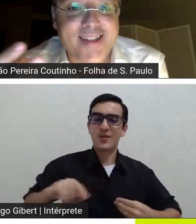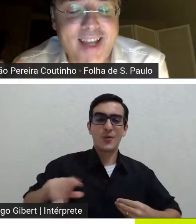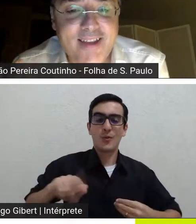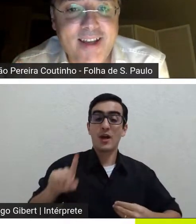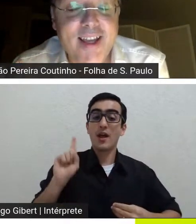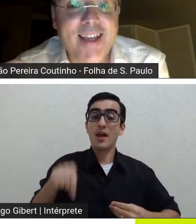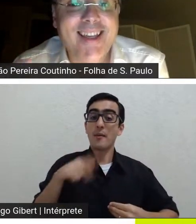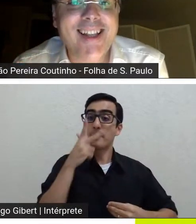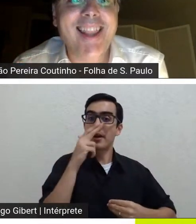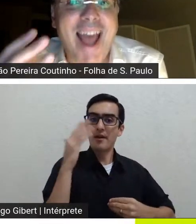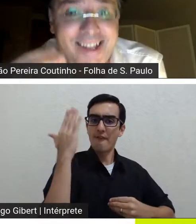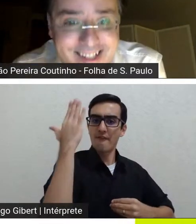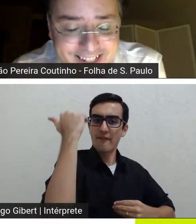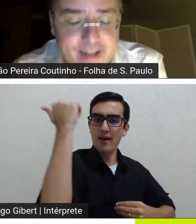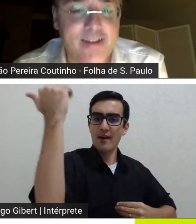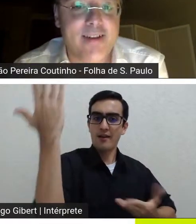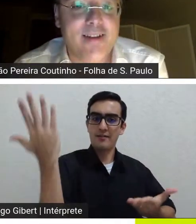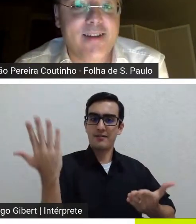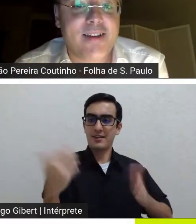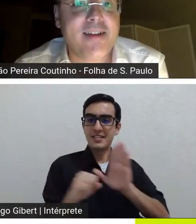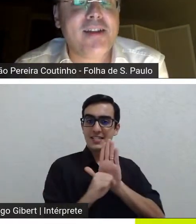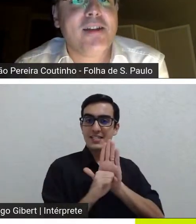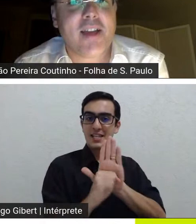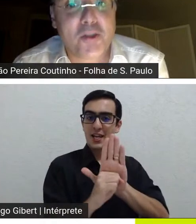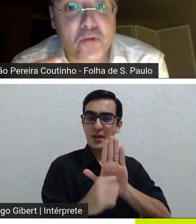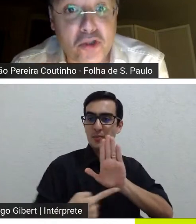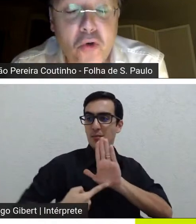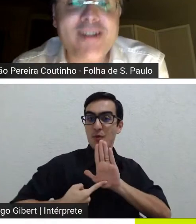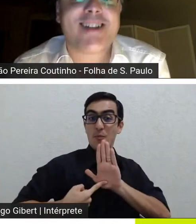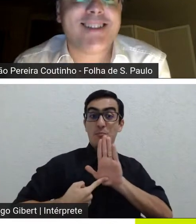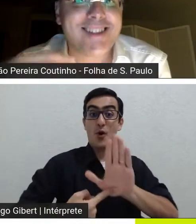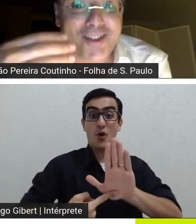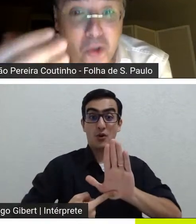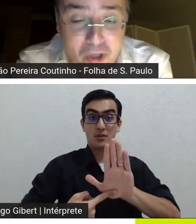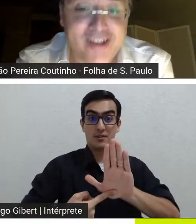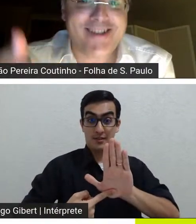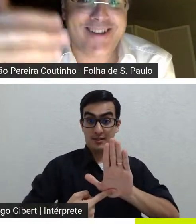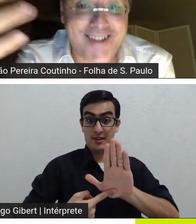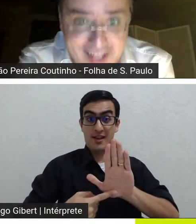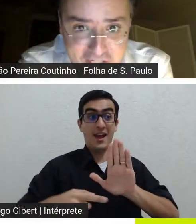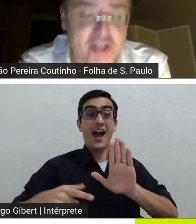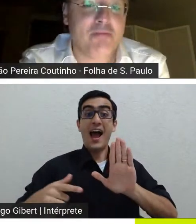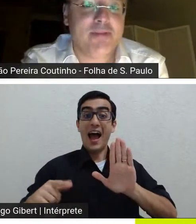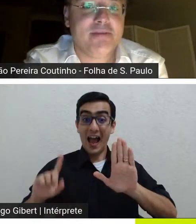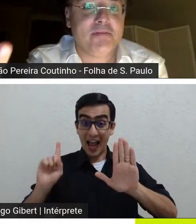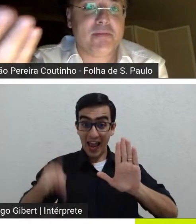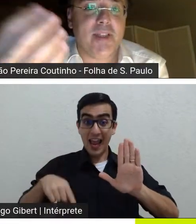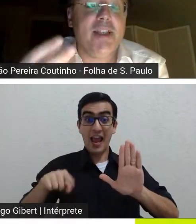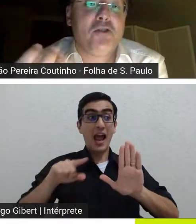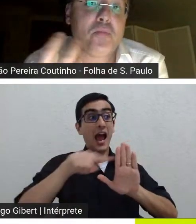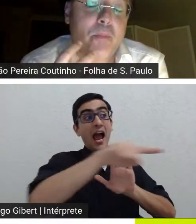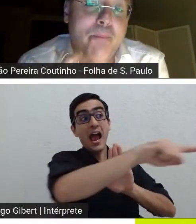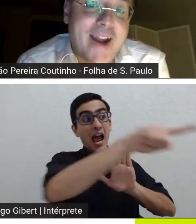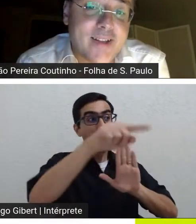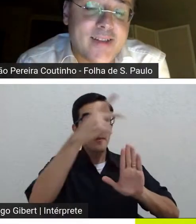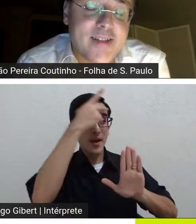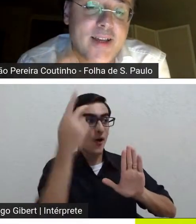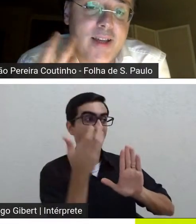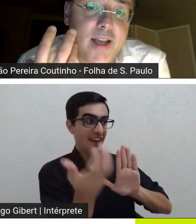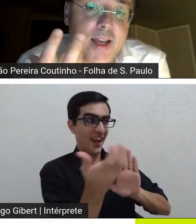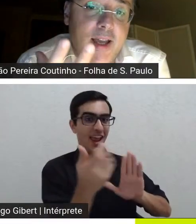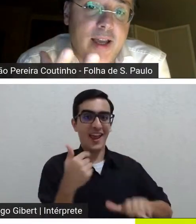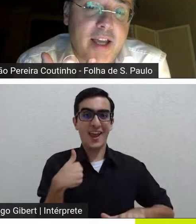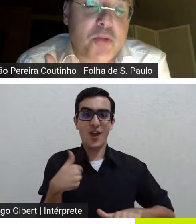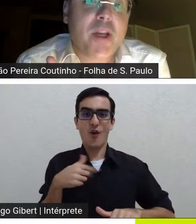etc que ele acha que as pessoas todas desejam e nisso perde